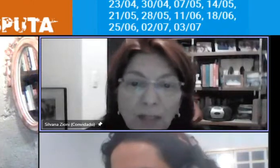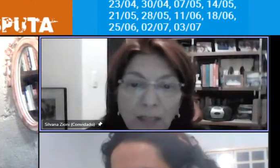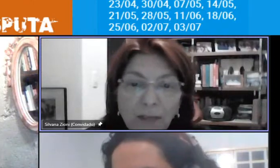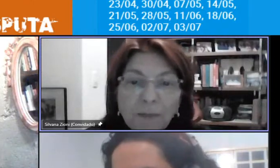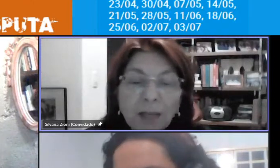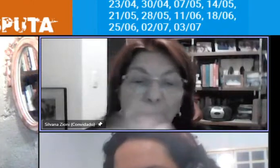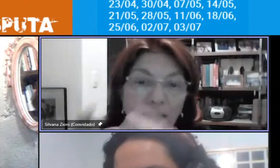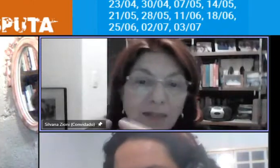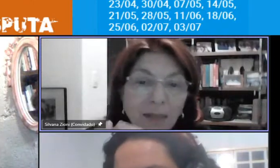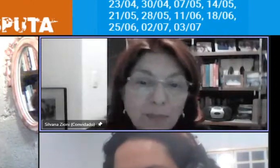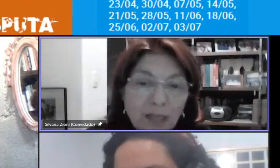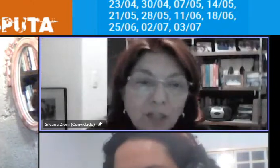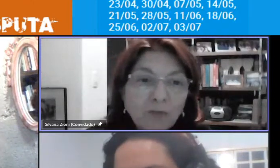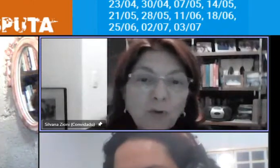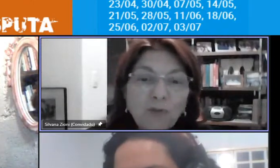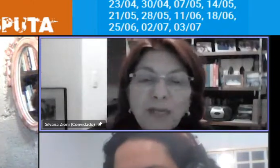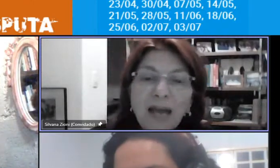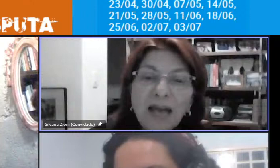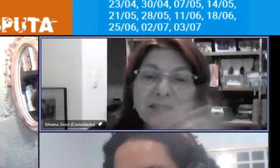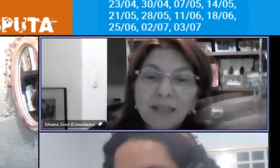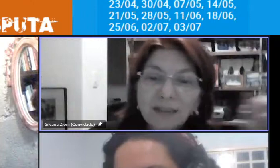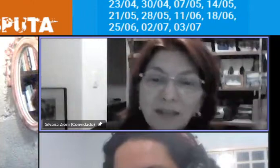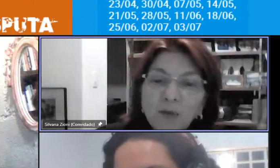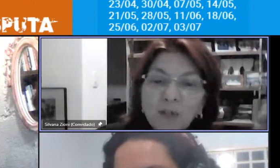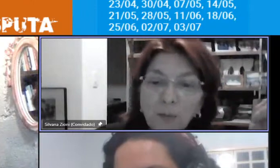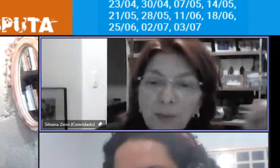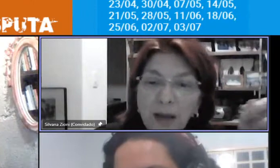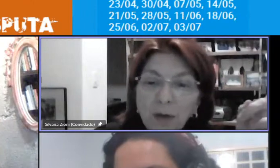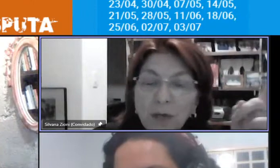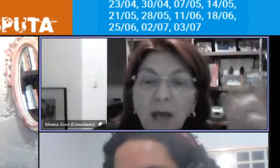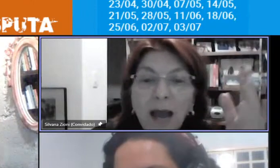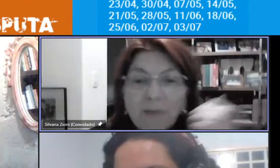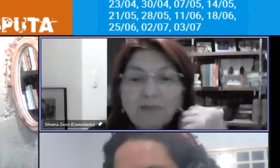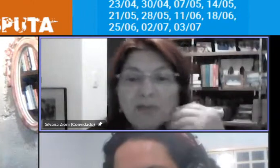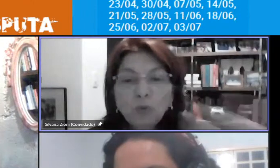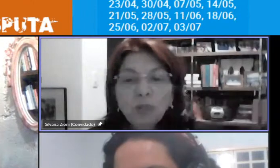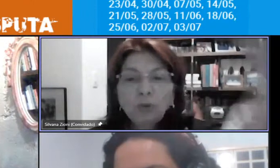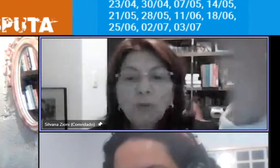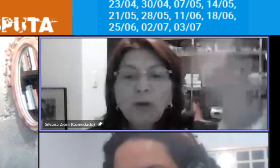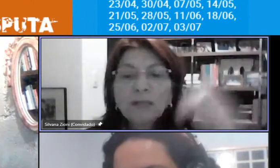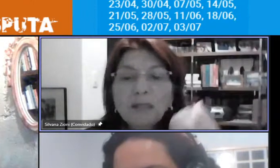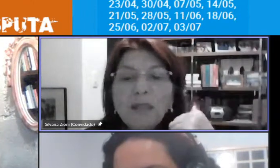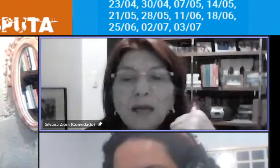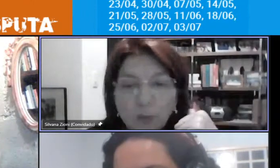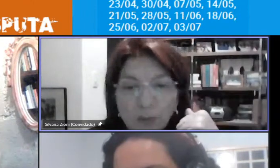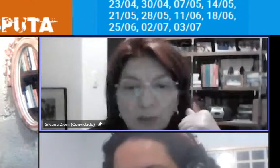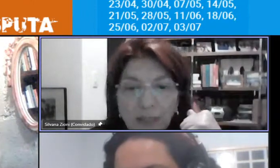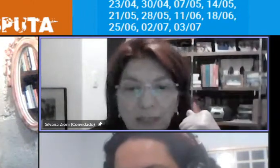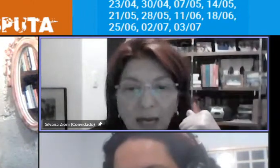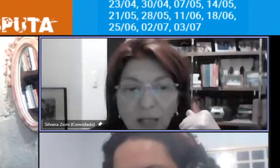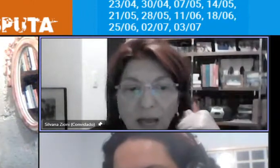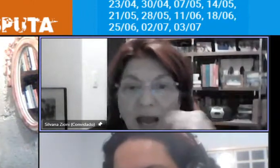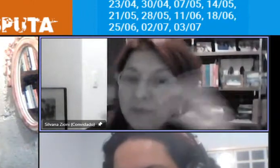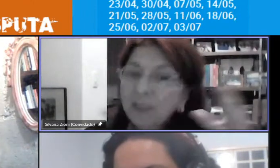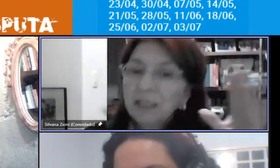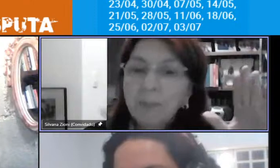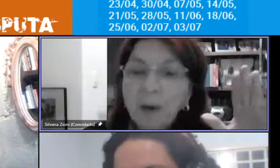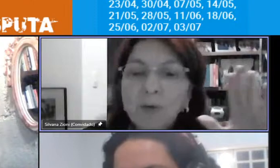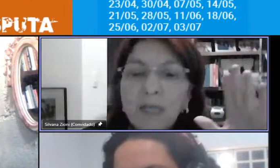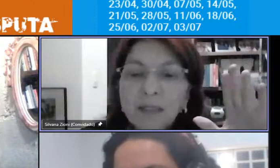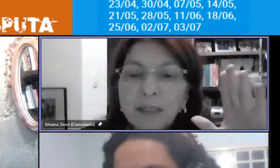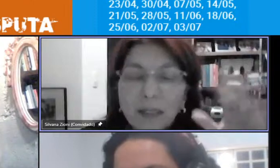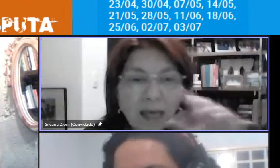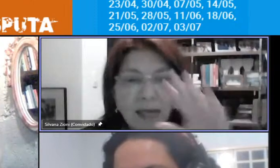isso aqui por exemplo se a gente for ver na área central de São Paulo a prefeitura tomou a si a responsabilidade a